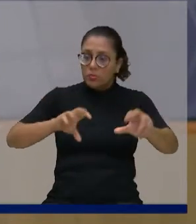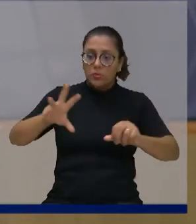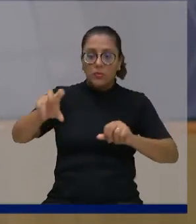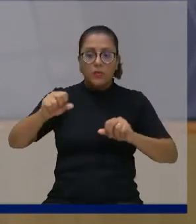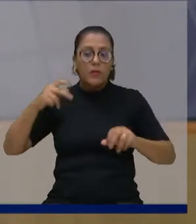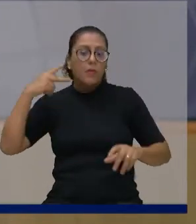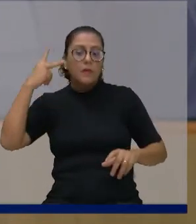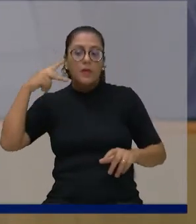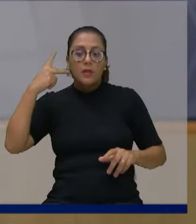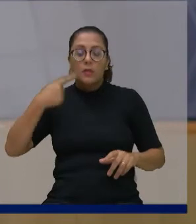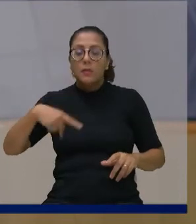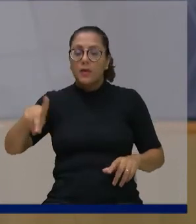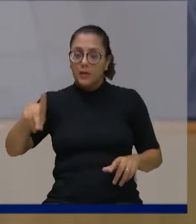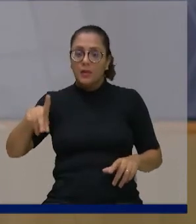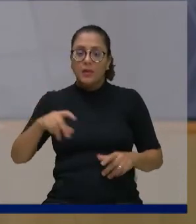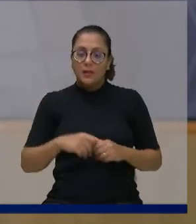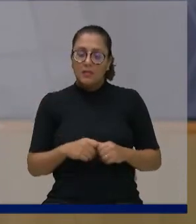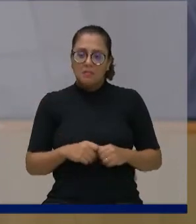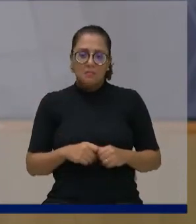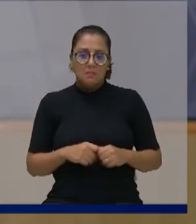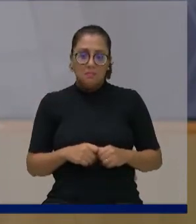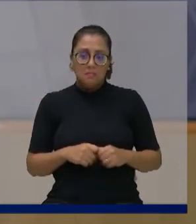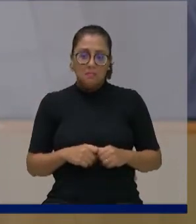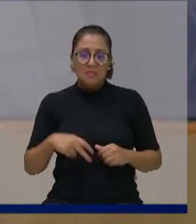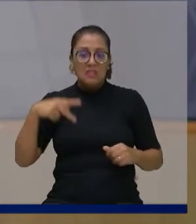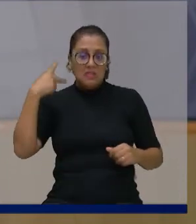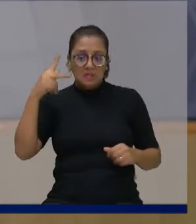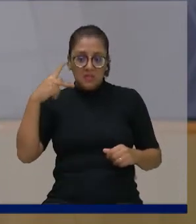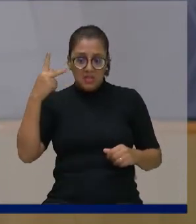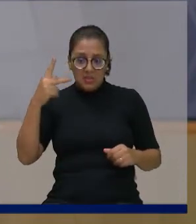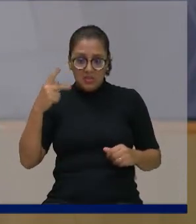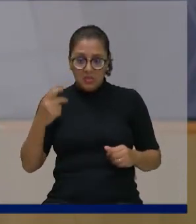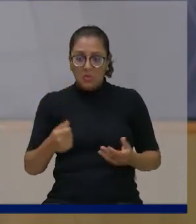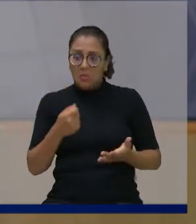eu acho que para o vereador também custear isso tudo é complicado.